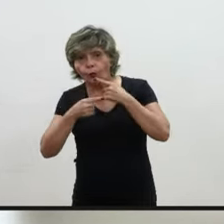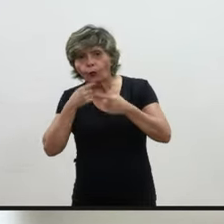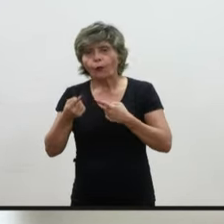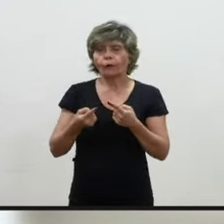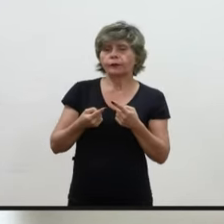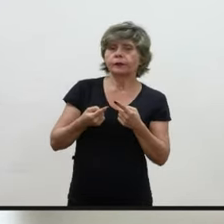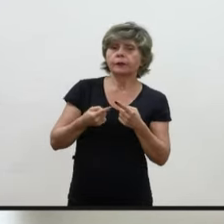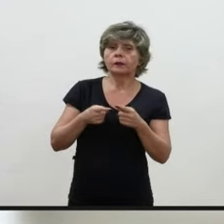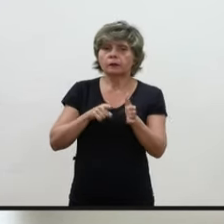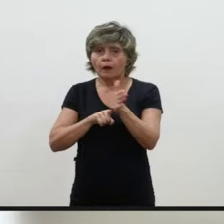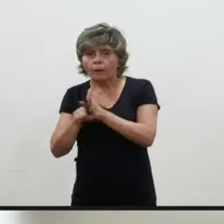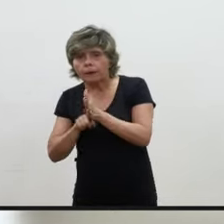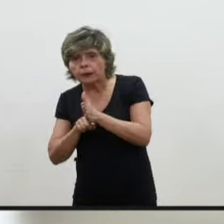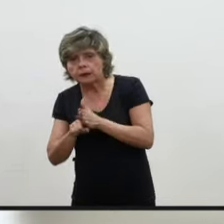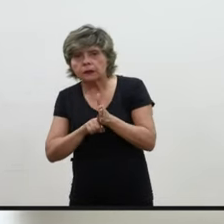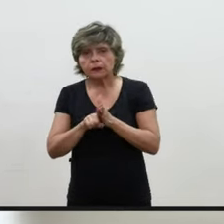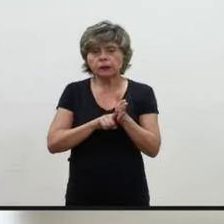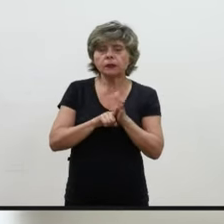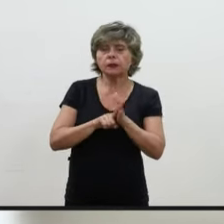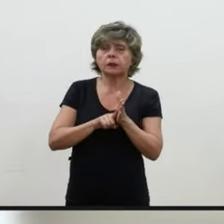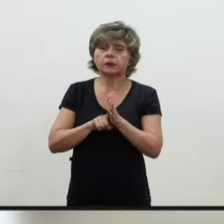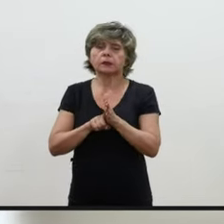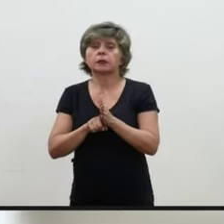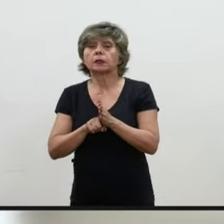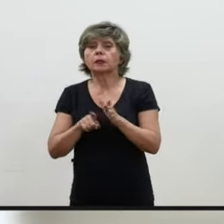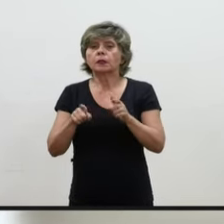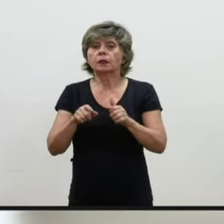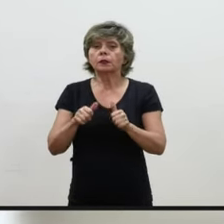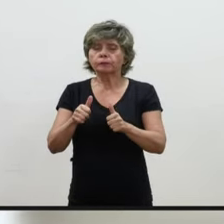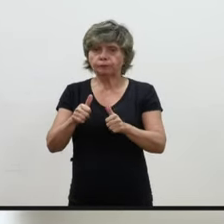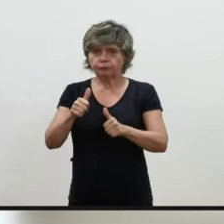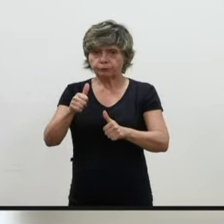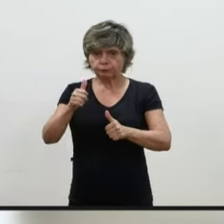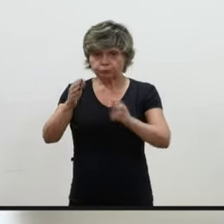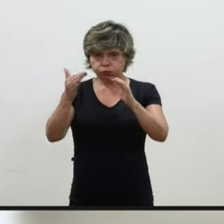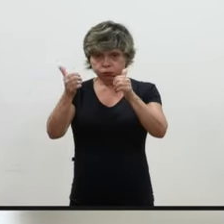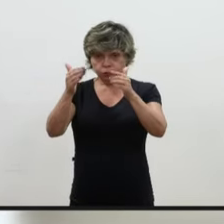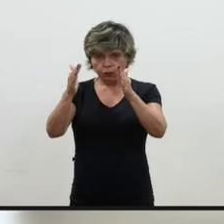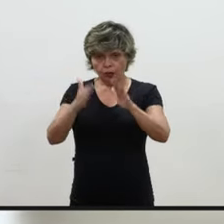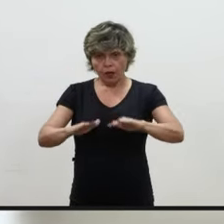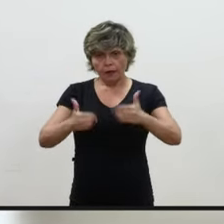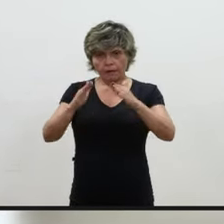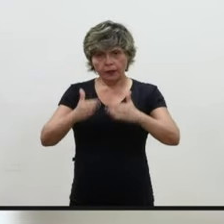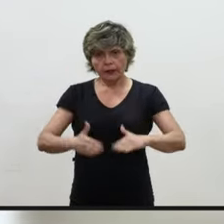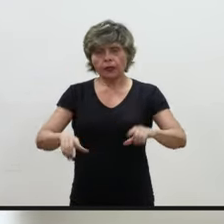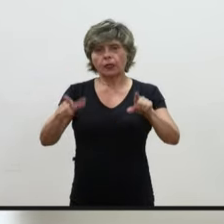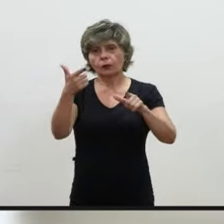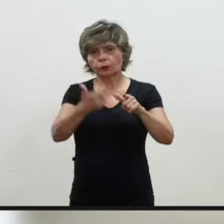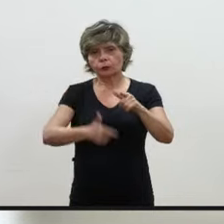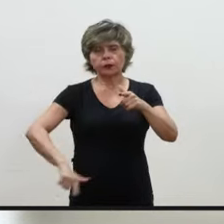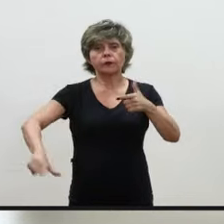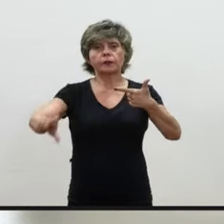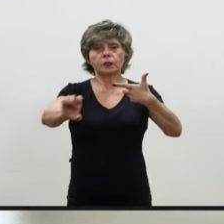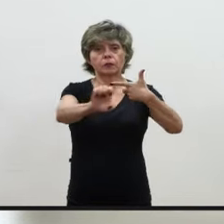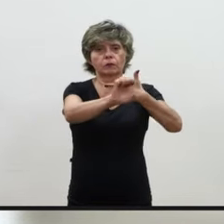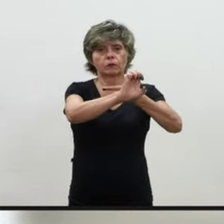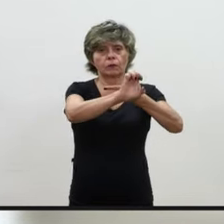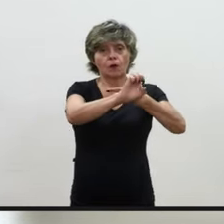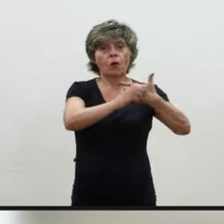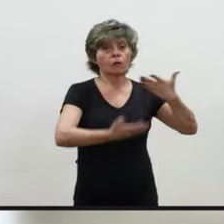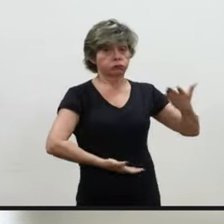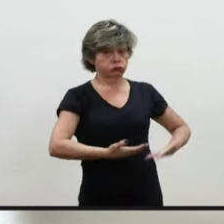dessa concessão de revisão aos servidores do Legislativo, sem uma lei,